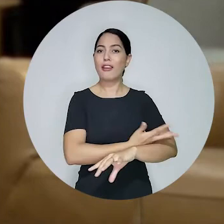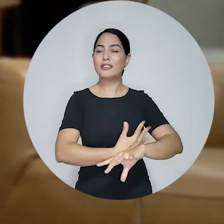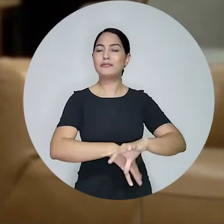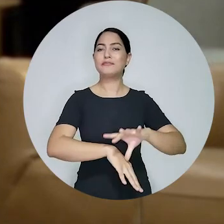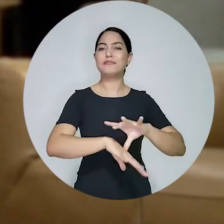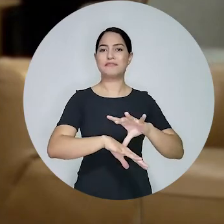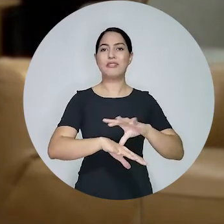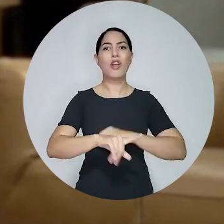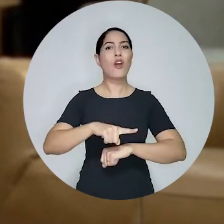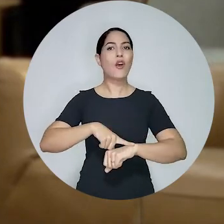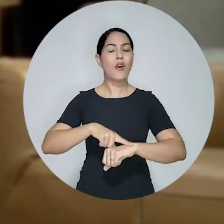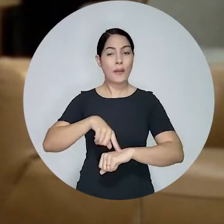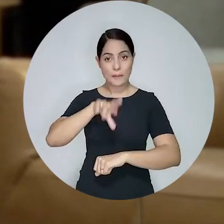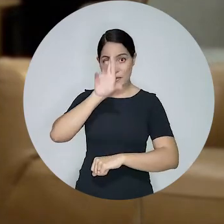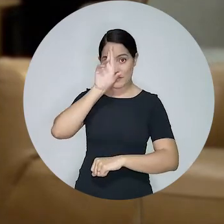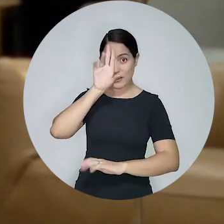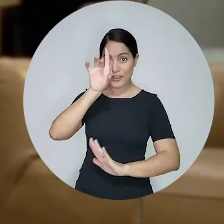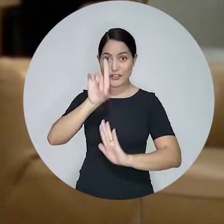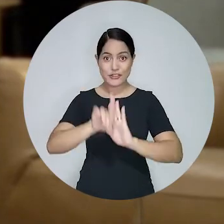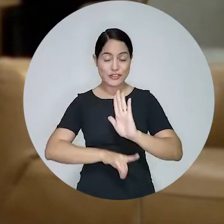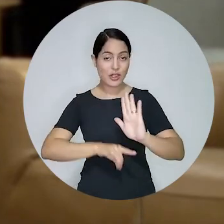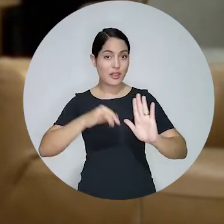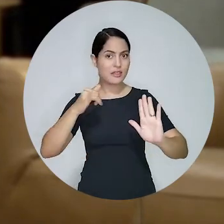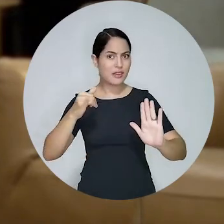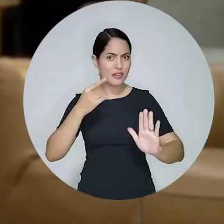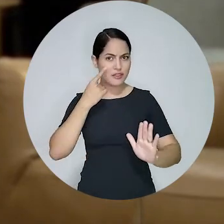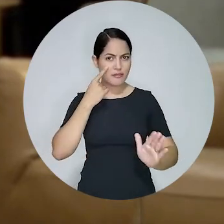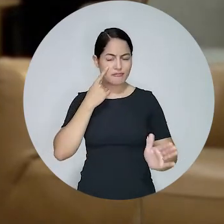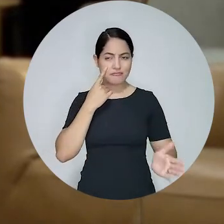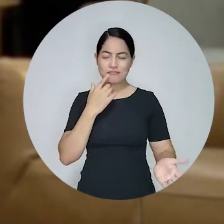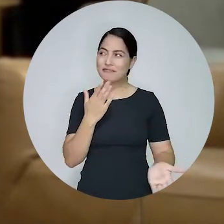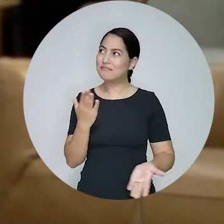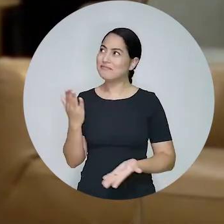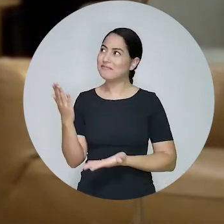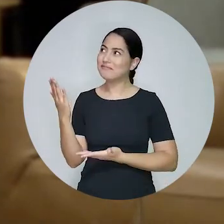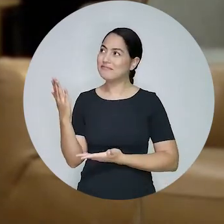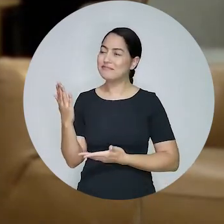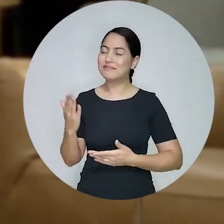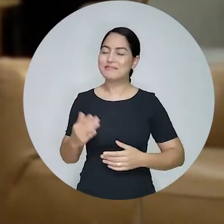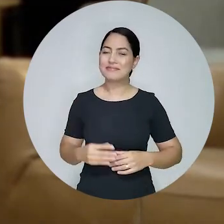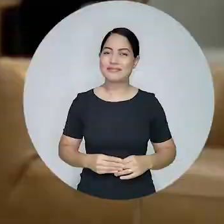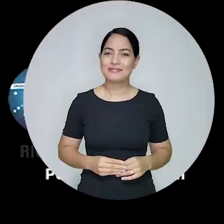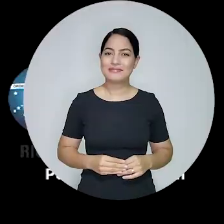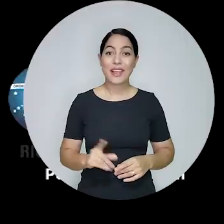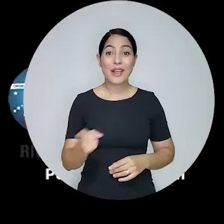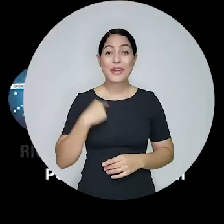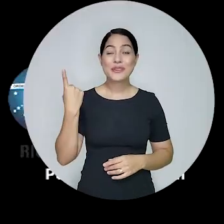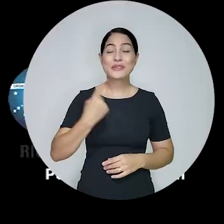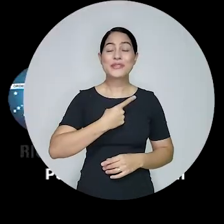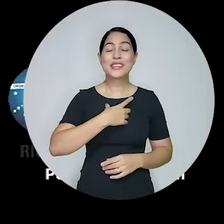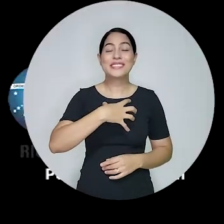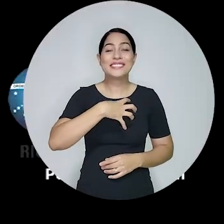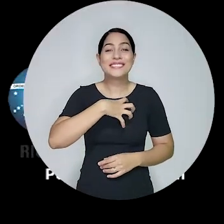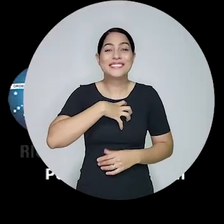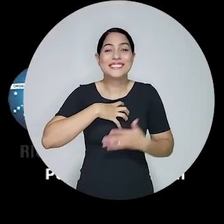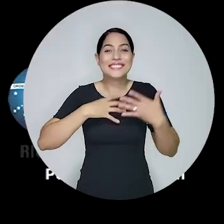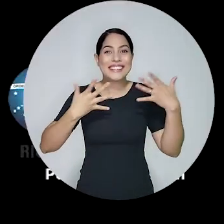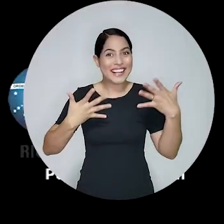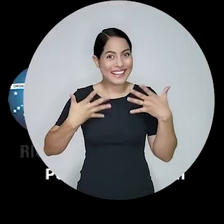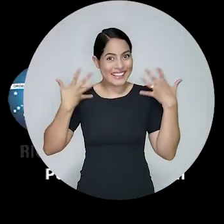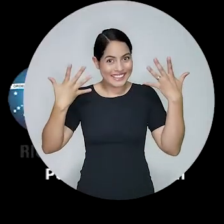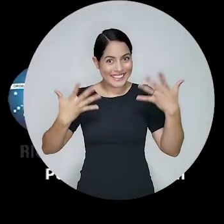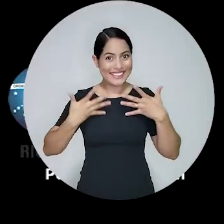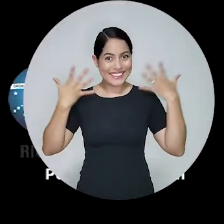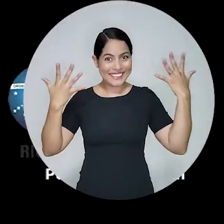ao Meio Dia, Direito e Energia. Um evento gratuito e aberto ao público. Acompanhe. É uma alegria para